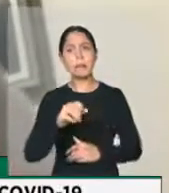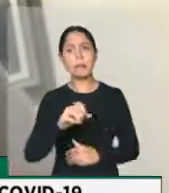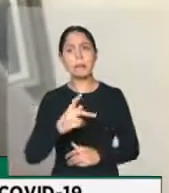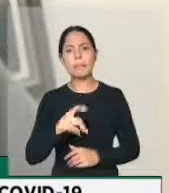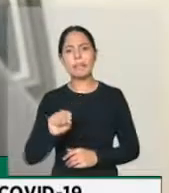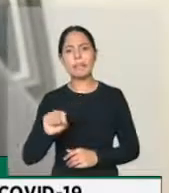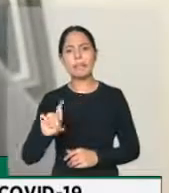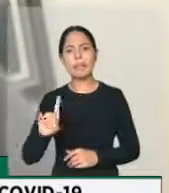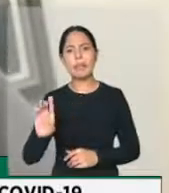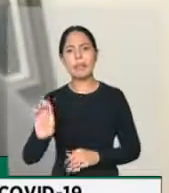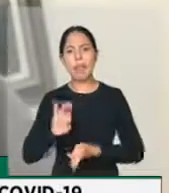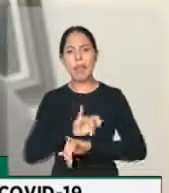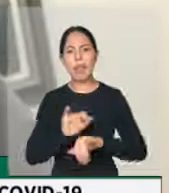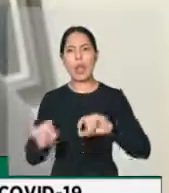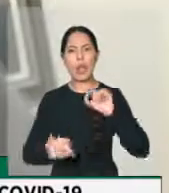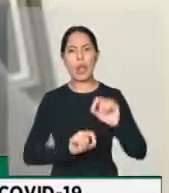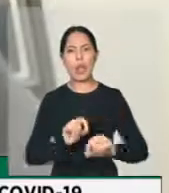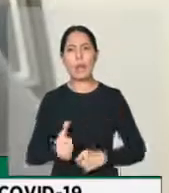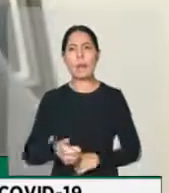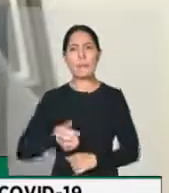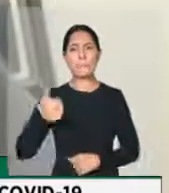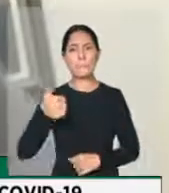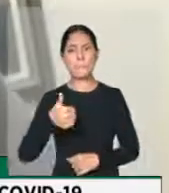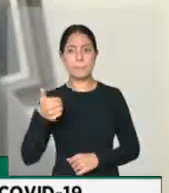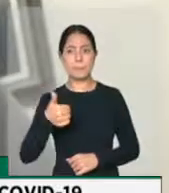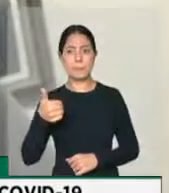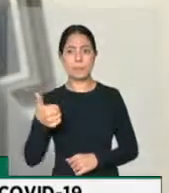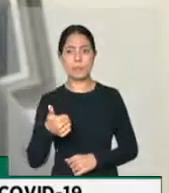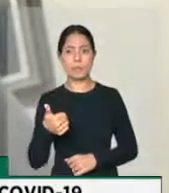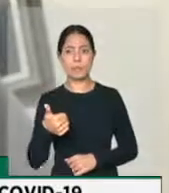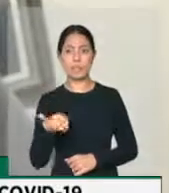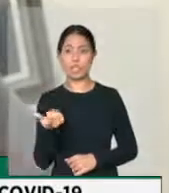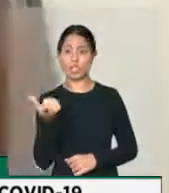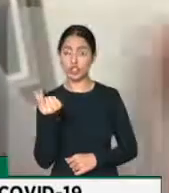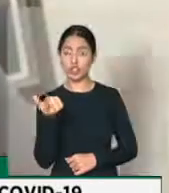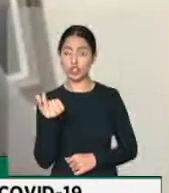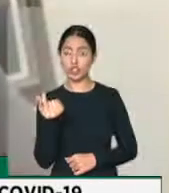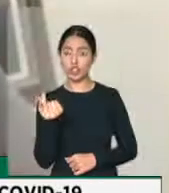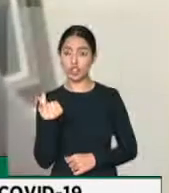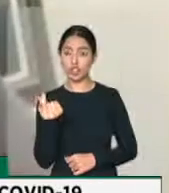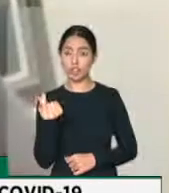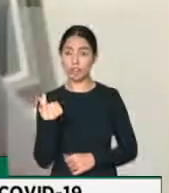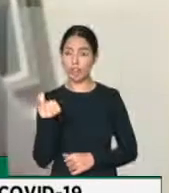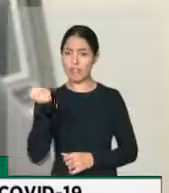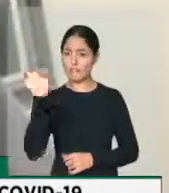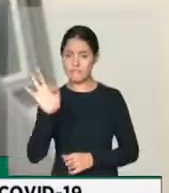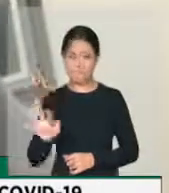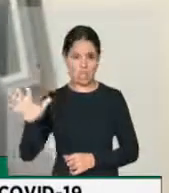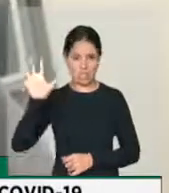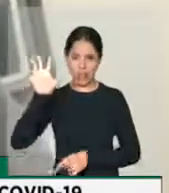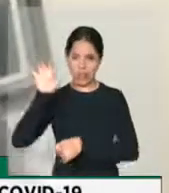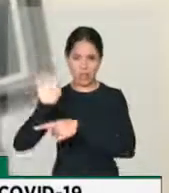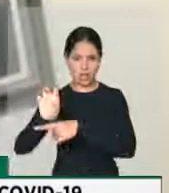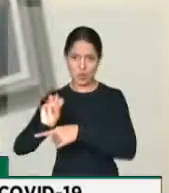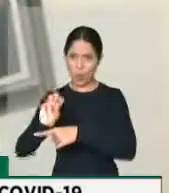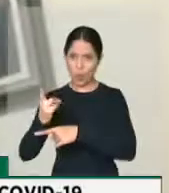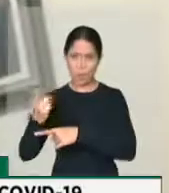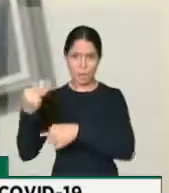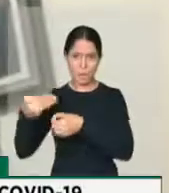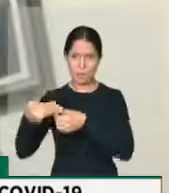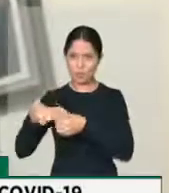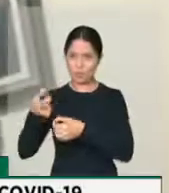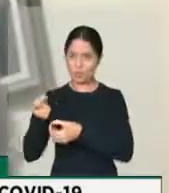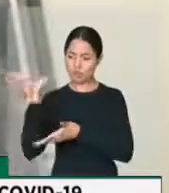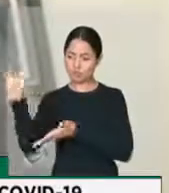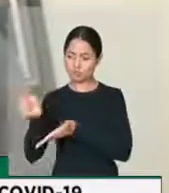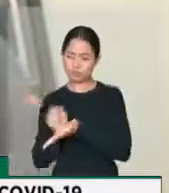desafios. Primeiro, fazer chegar uma quantidade de recursos para a saúde, quer seja, no âmbito federal, estadual, municipal, para fazer frente aos